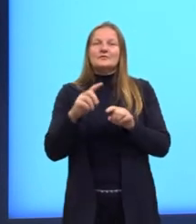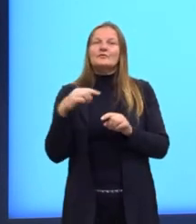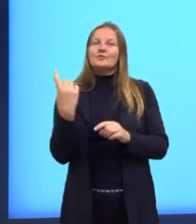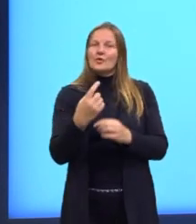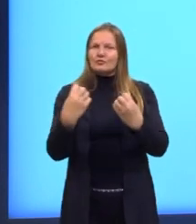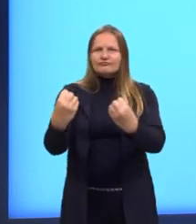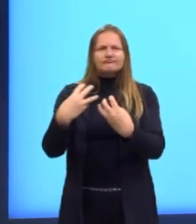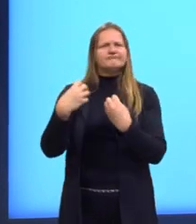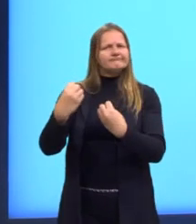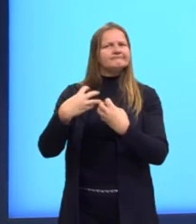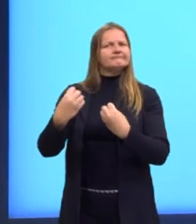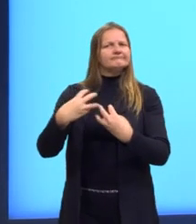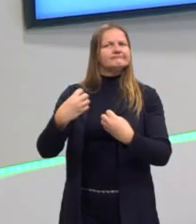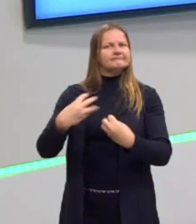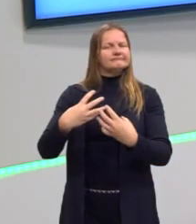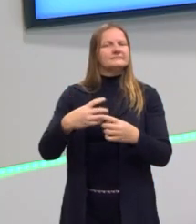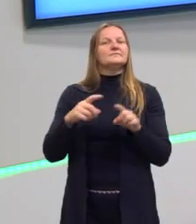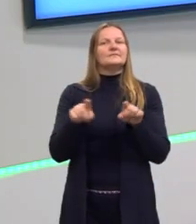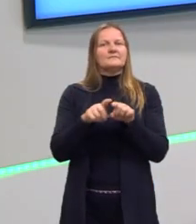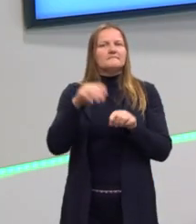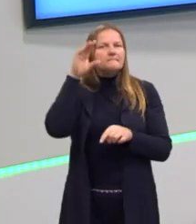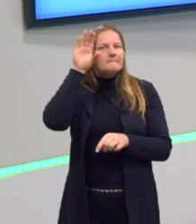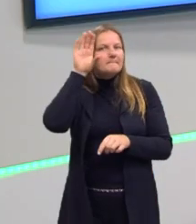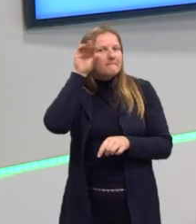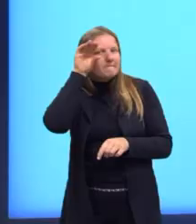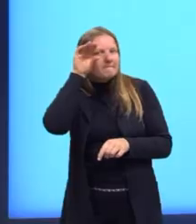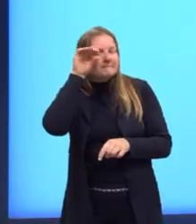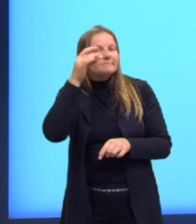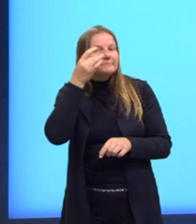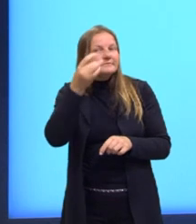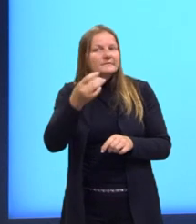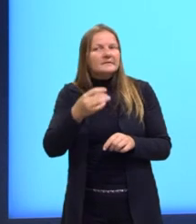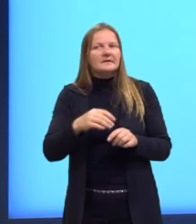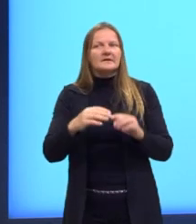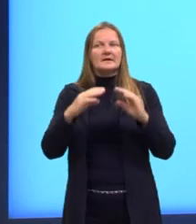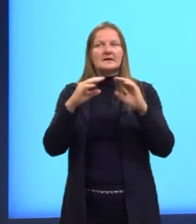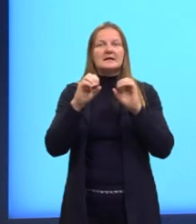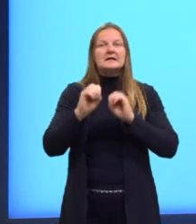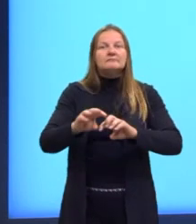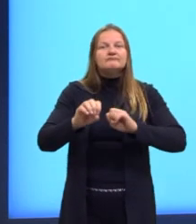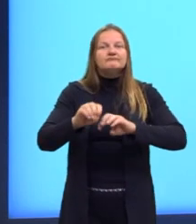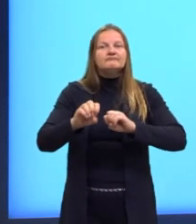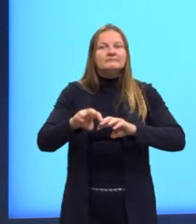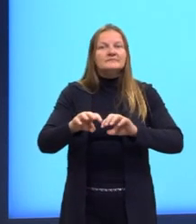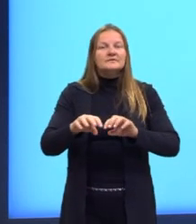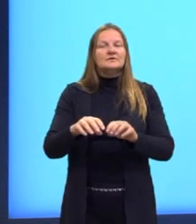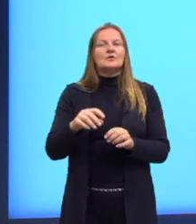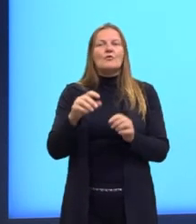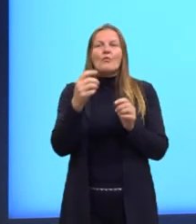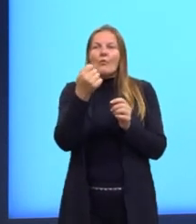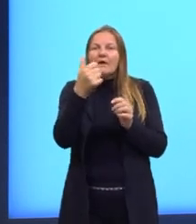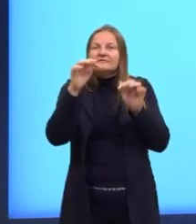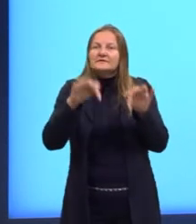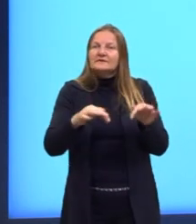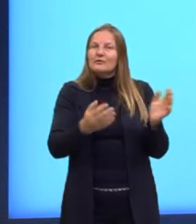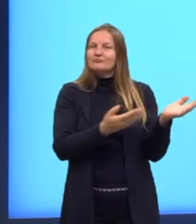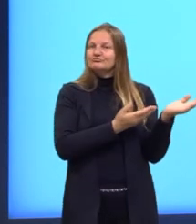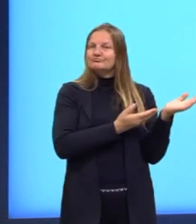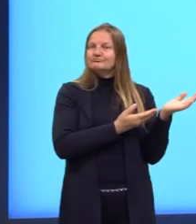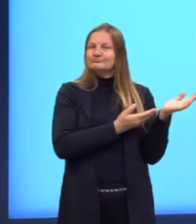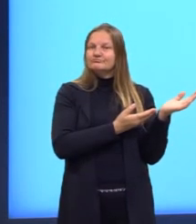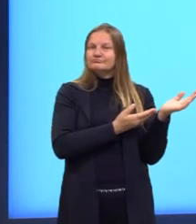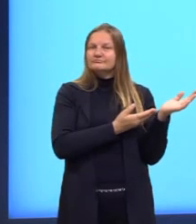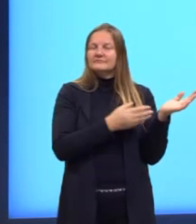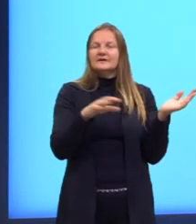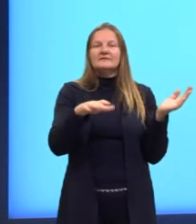educação. Presta atenção. Educação aqui está no finalzinho. Está vendo? Às vezes a escola